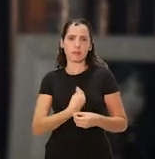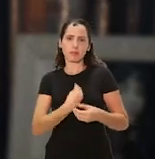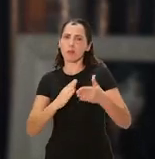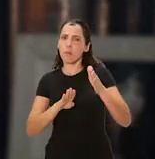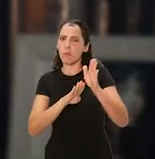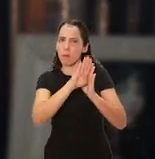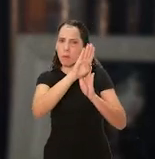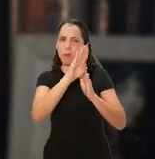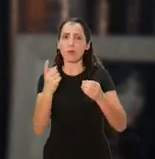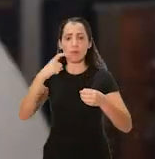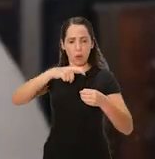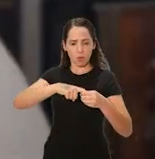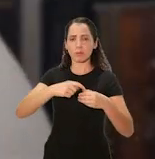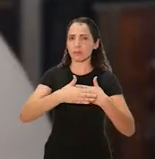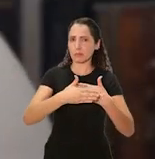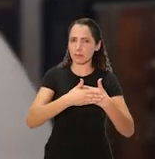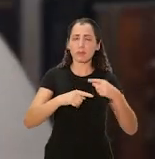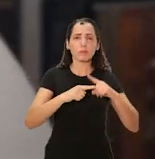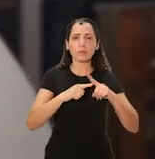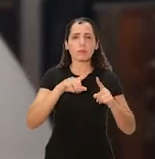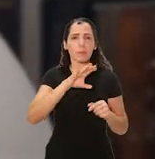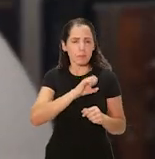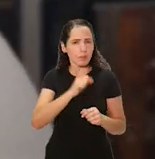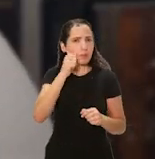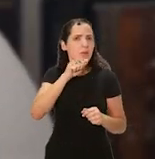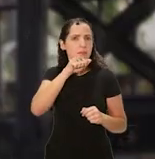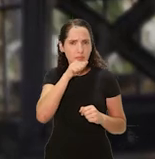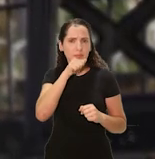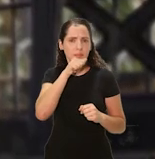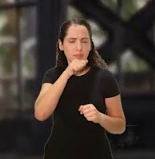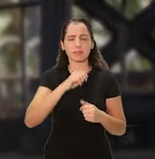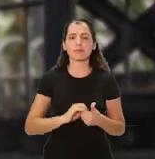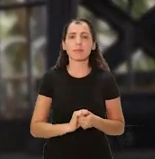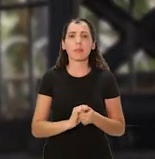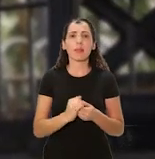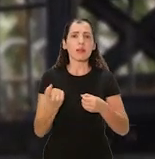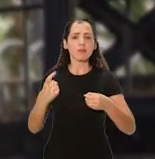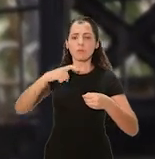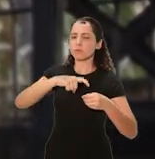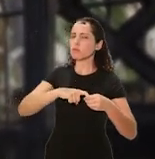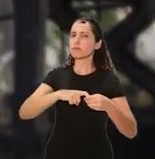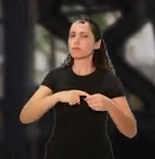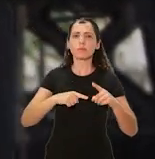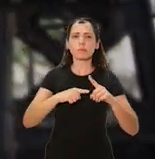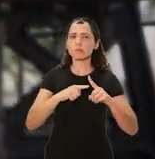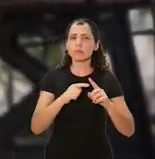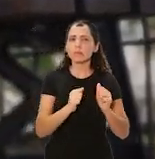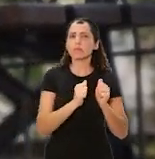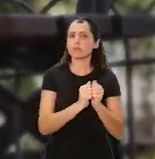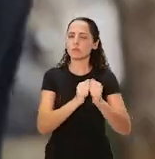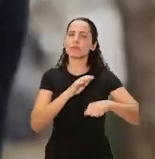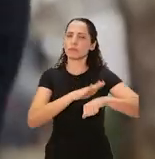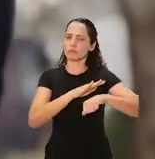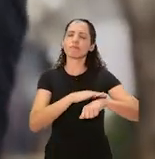vida e resolveu voltar para Ribeirão. É que o amor pela mãe falou mais alto. Ele veio para ficar ao